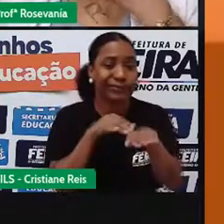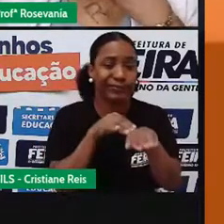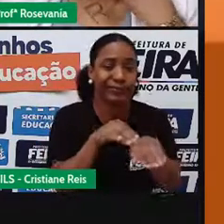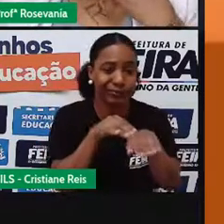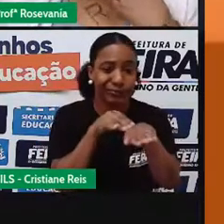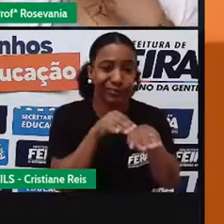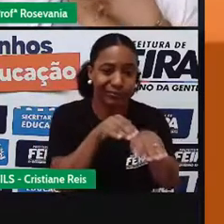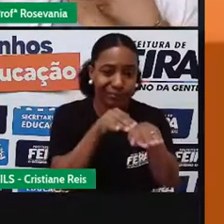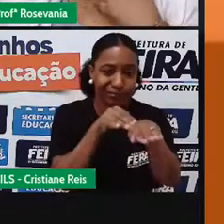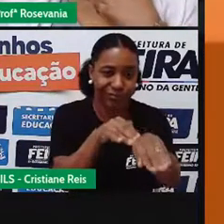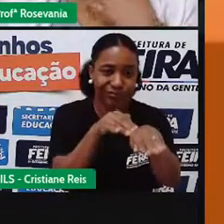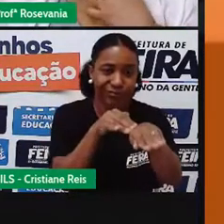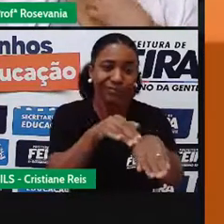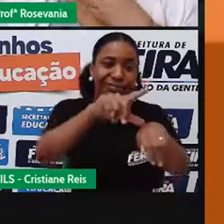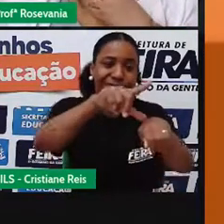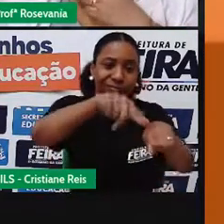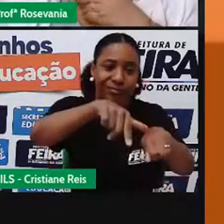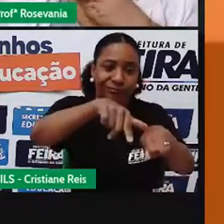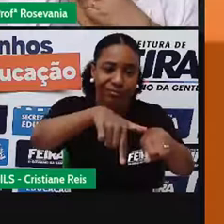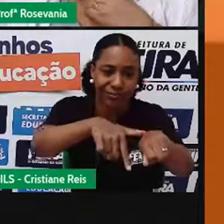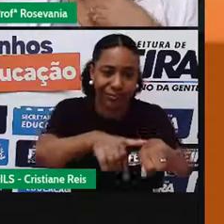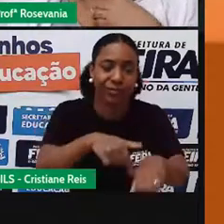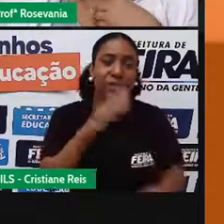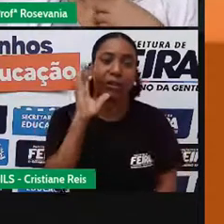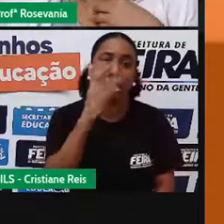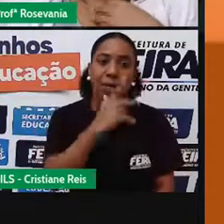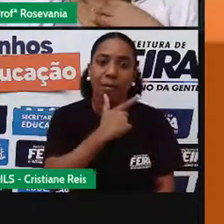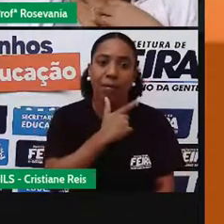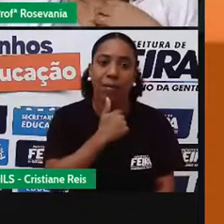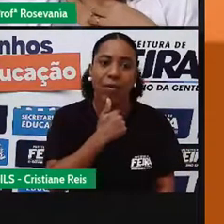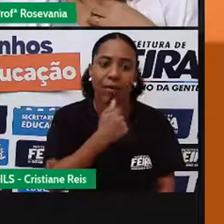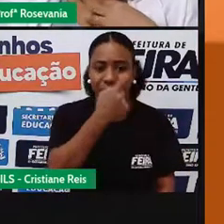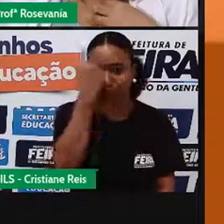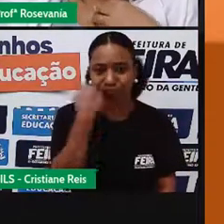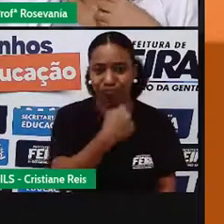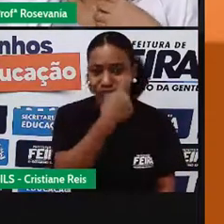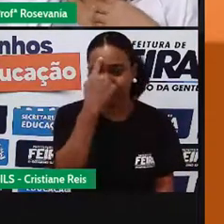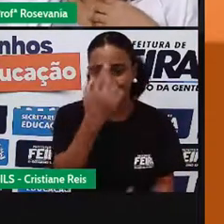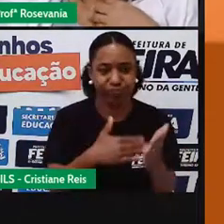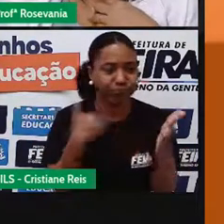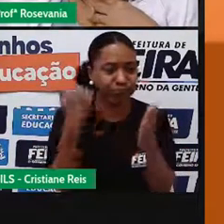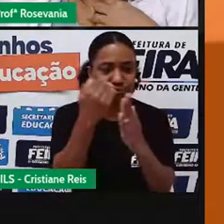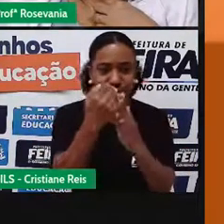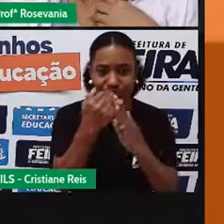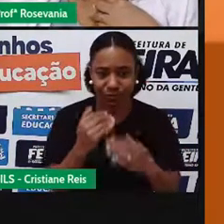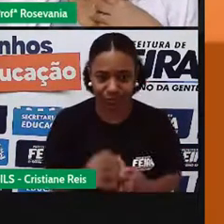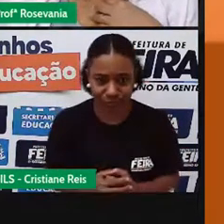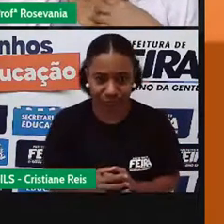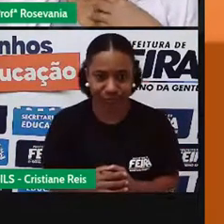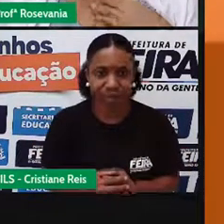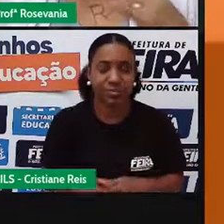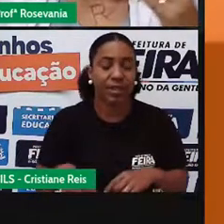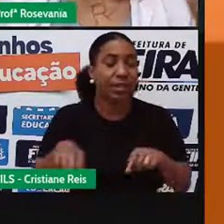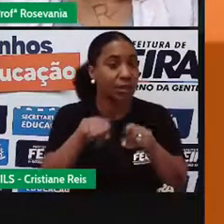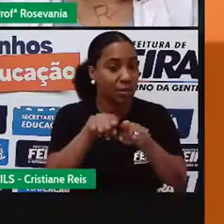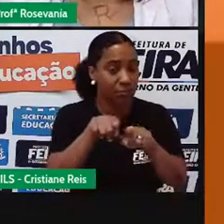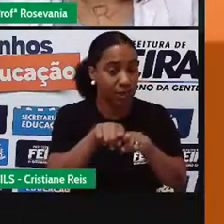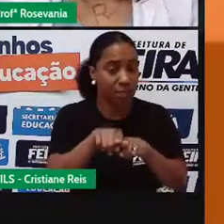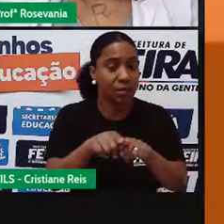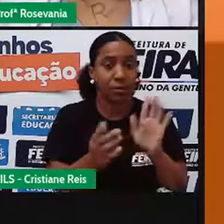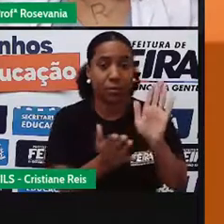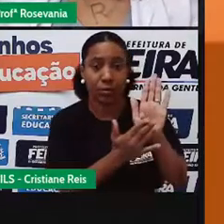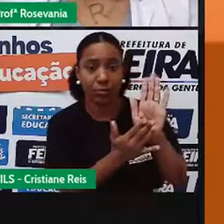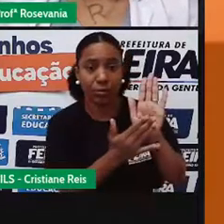só no engarrafamento, né, elaborar um plano municipal de mobilidade de infraestrutura aeroviária, na